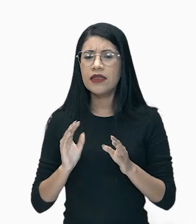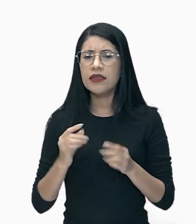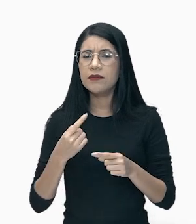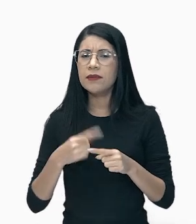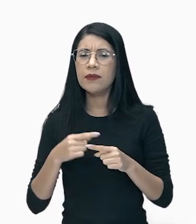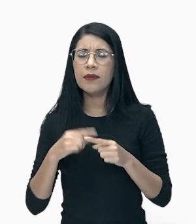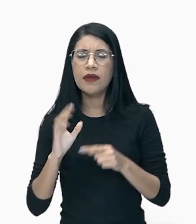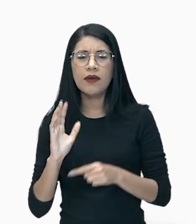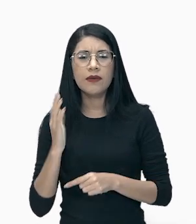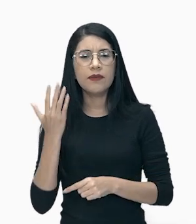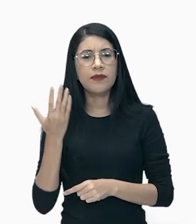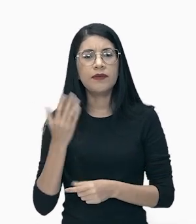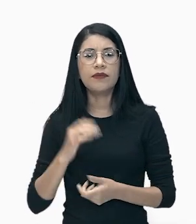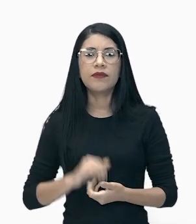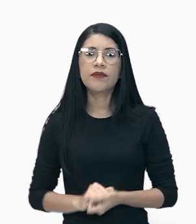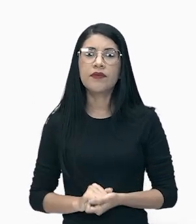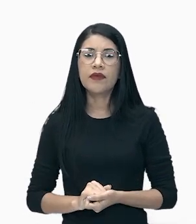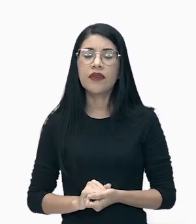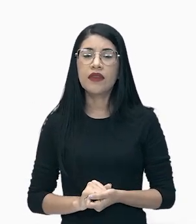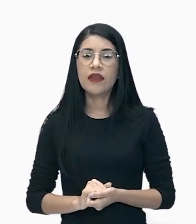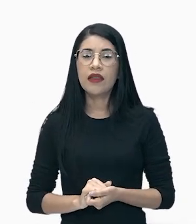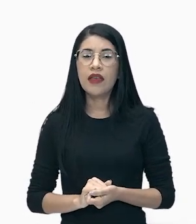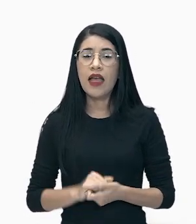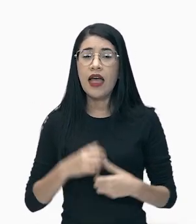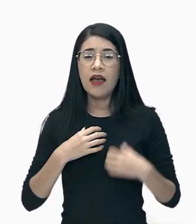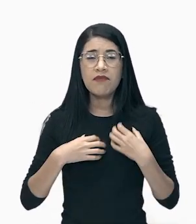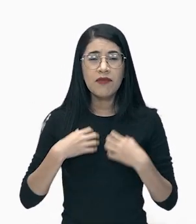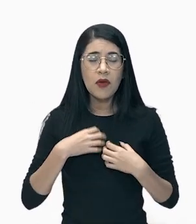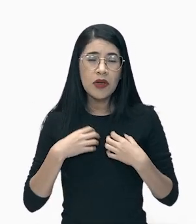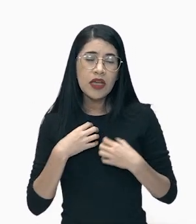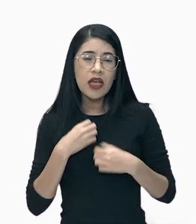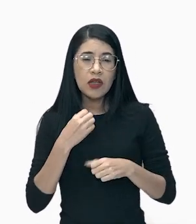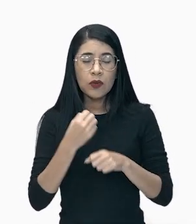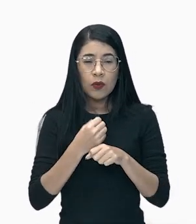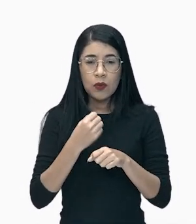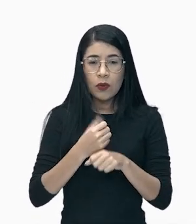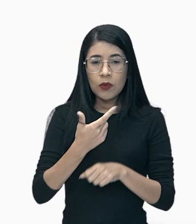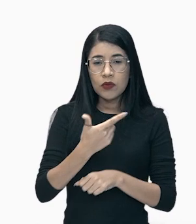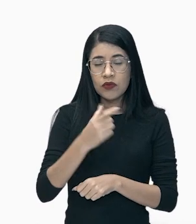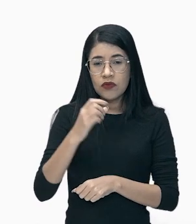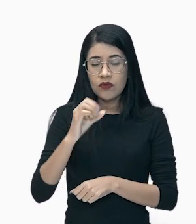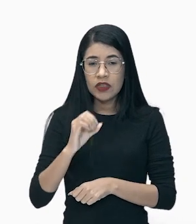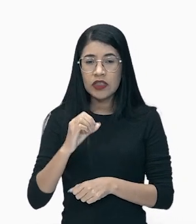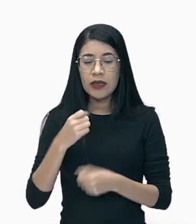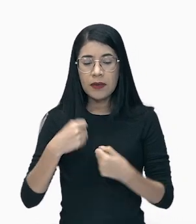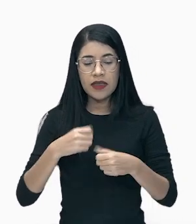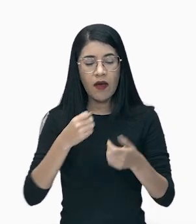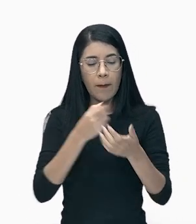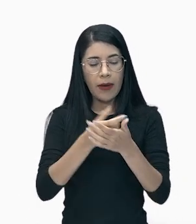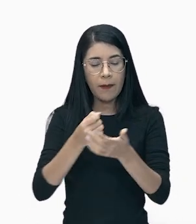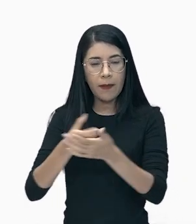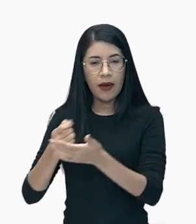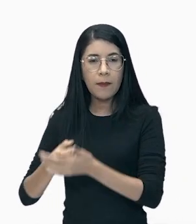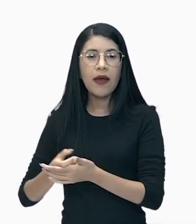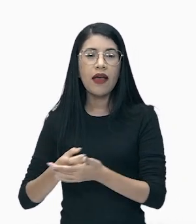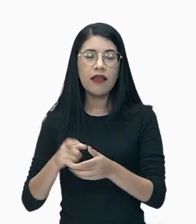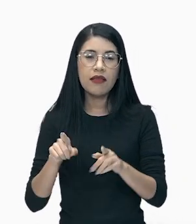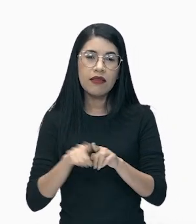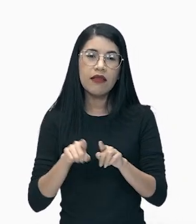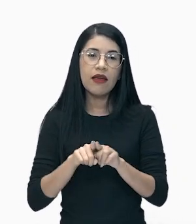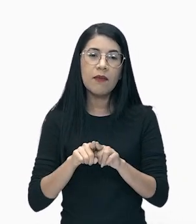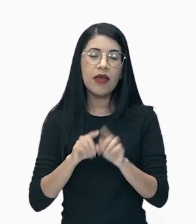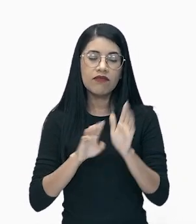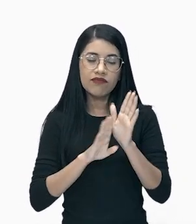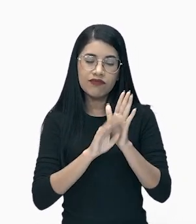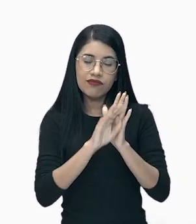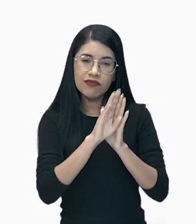esse aumento? A euforia dos anos 20, tá, gente? A euforia do consumismo, de investir na Bolsa de Valores fez com que